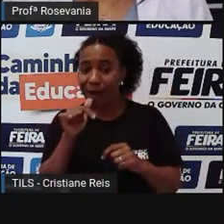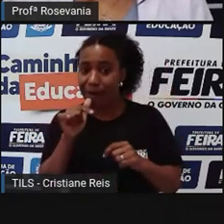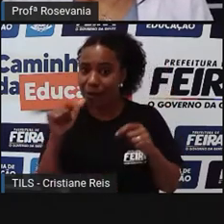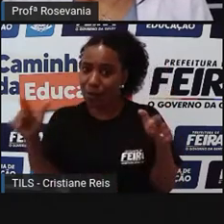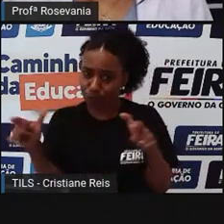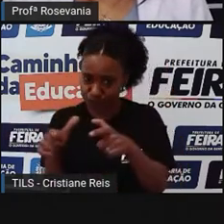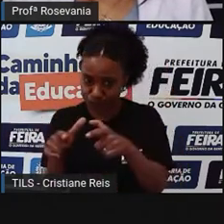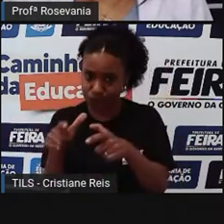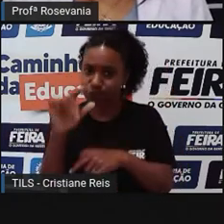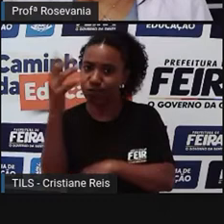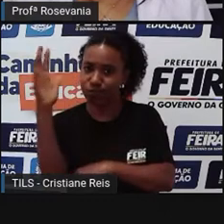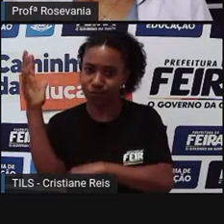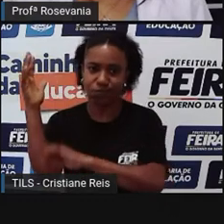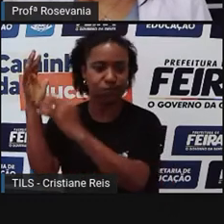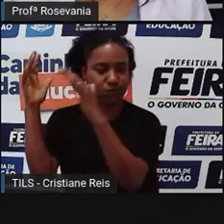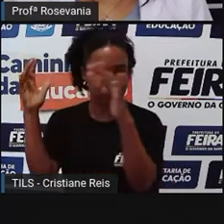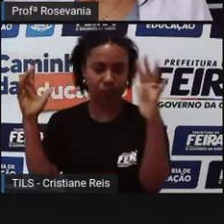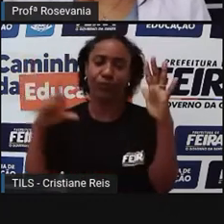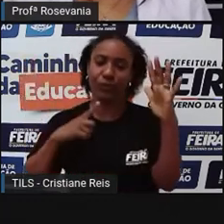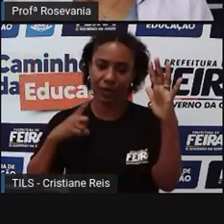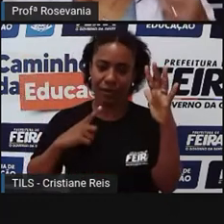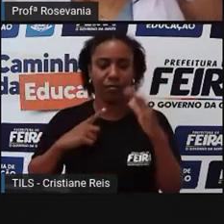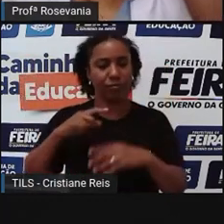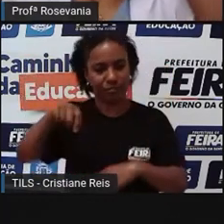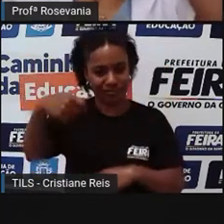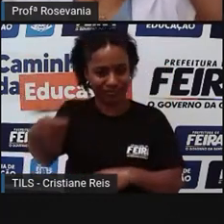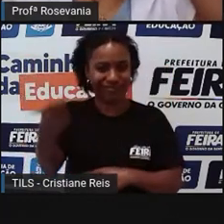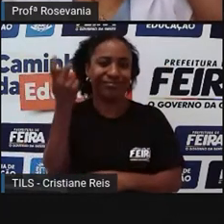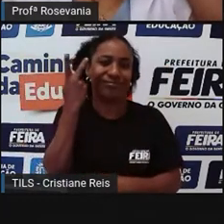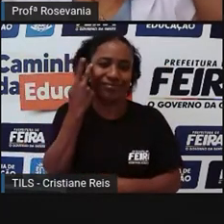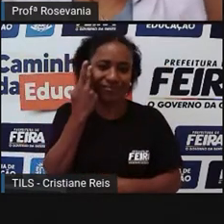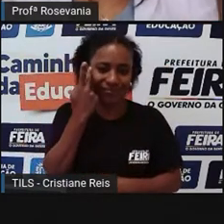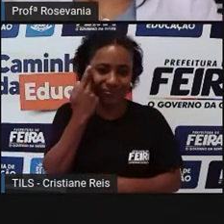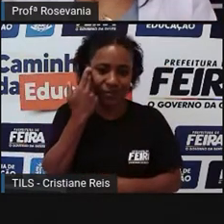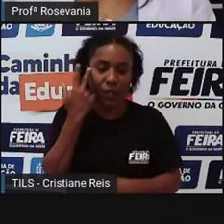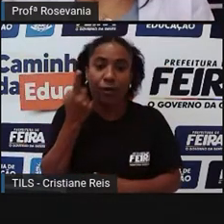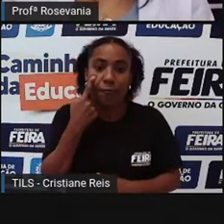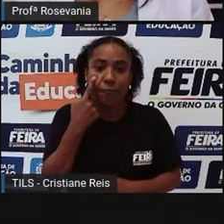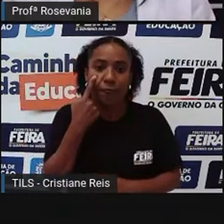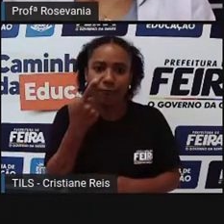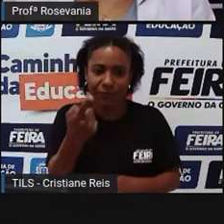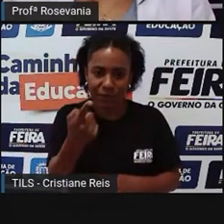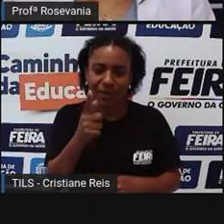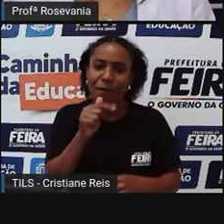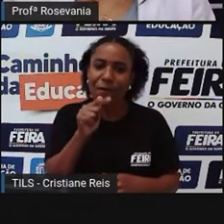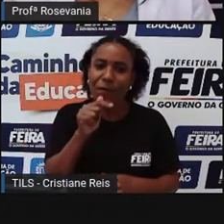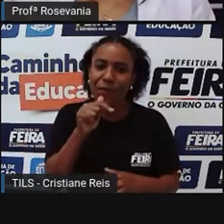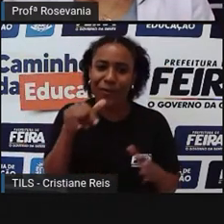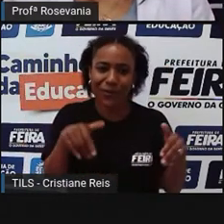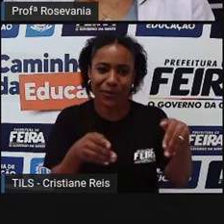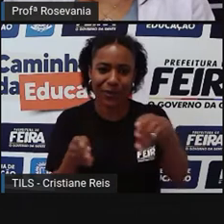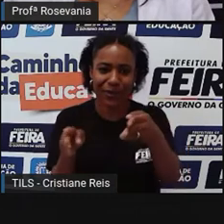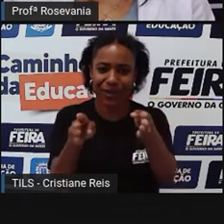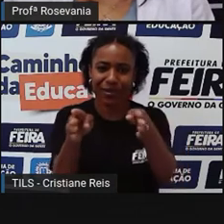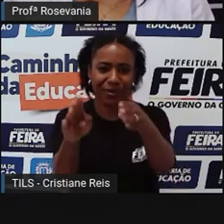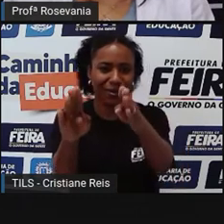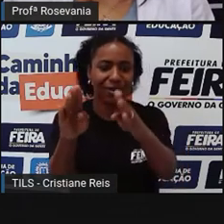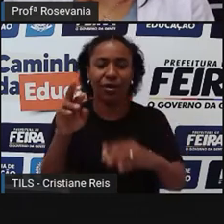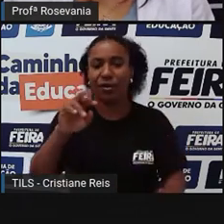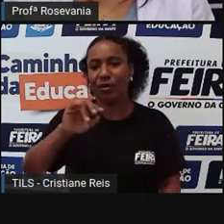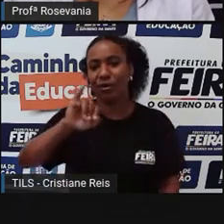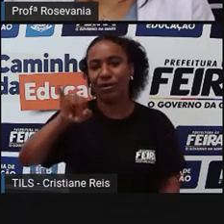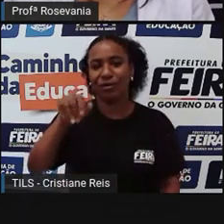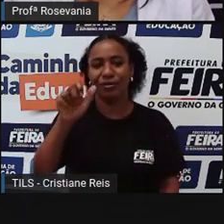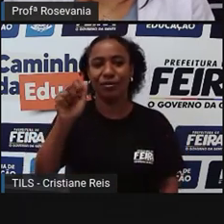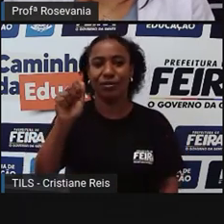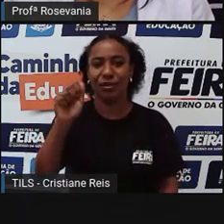Aqui é uma imagem, né, do rio Jacuípe, que a gente observa o desmatamento da mata